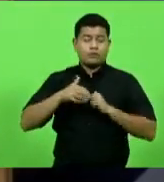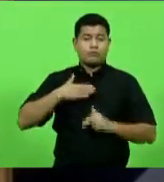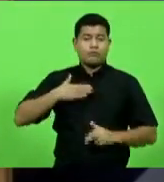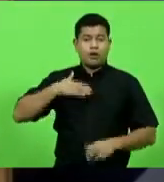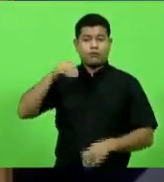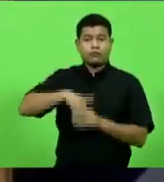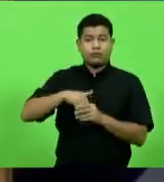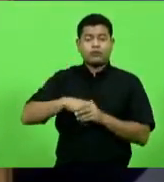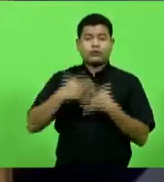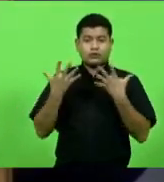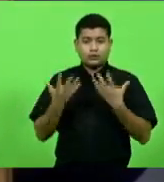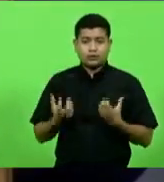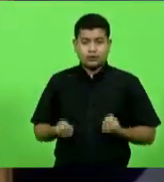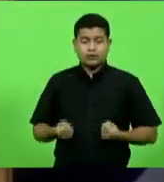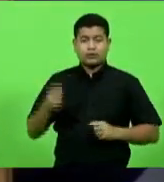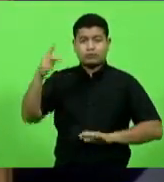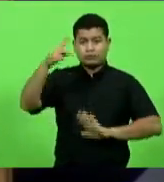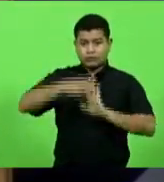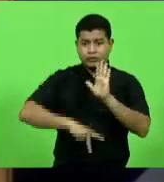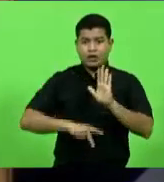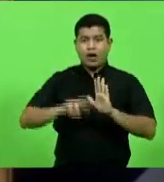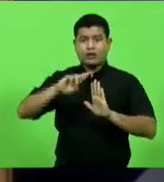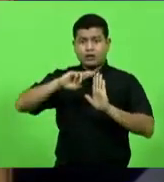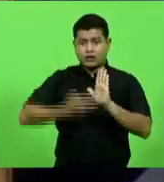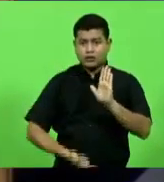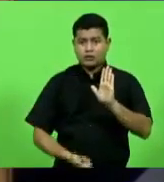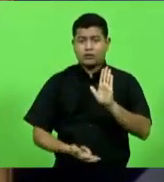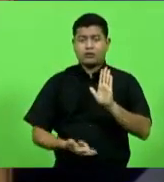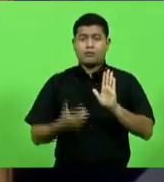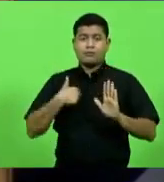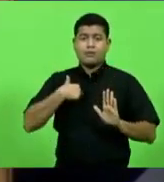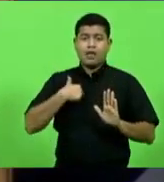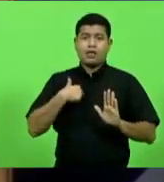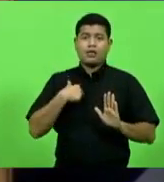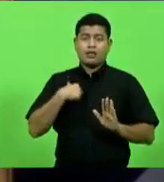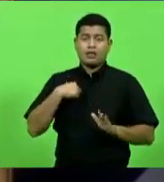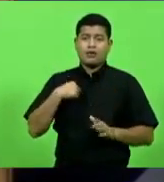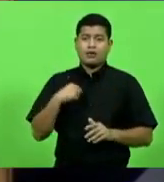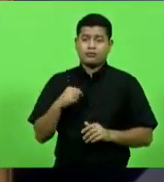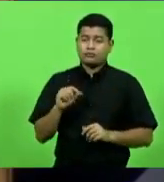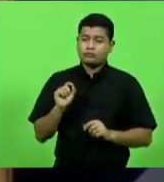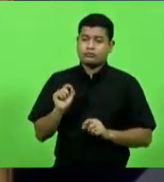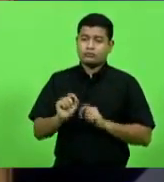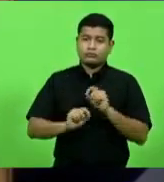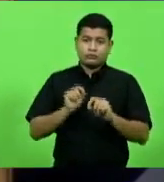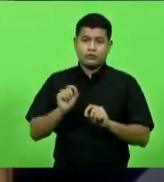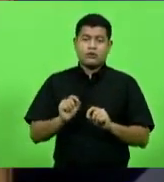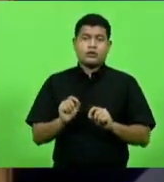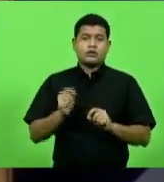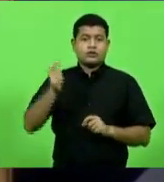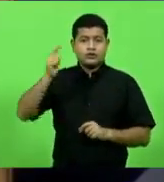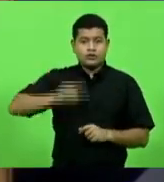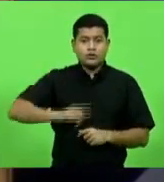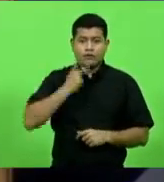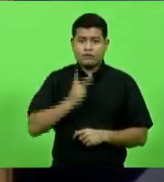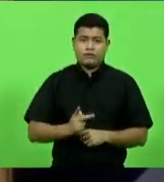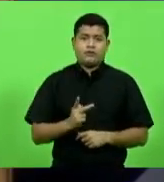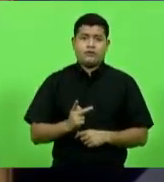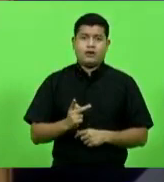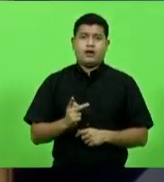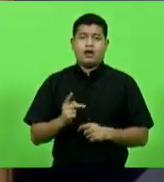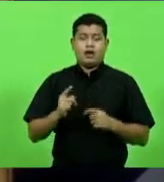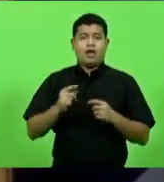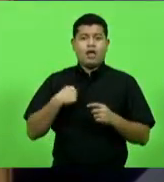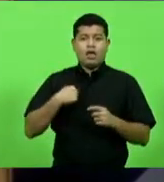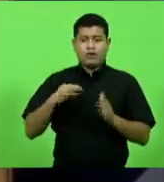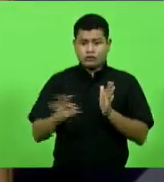a favor do projeto de resolução, mas eu faço ainda e repito ainda esses apontamentos